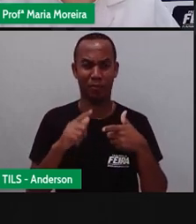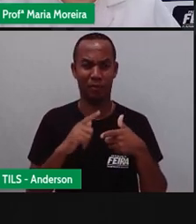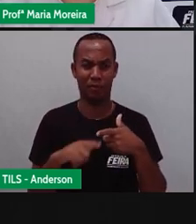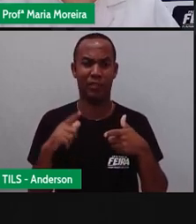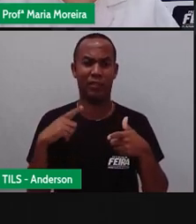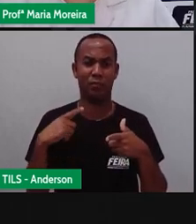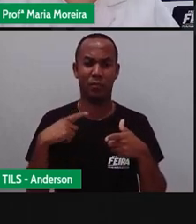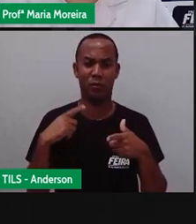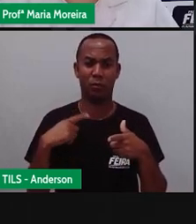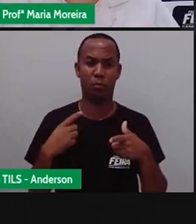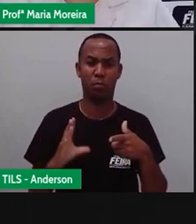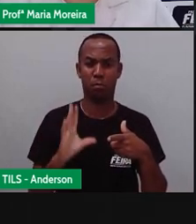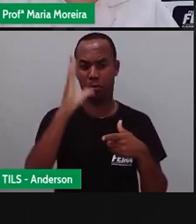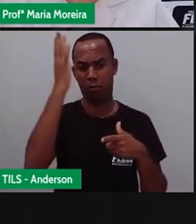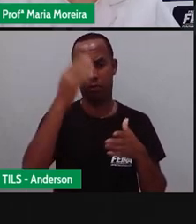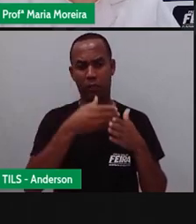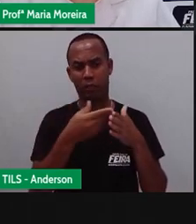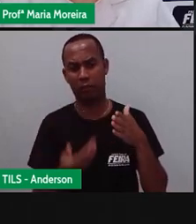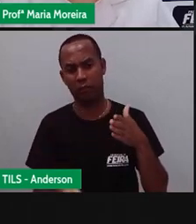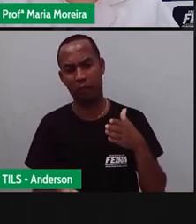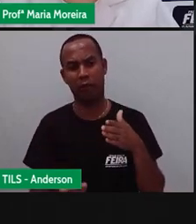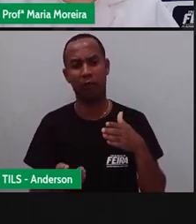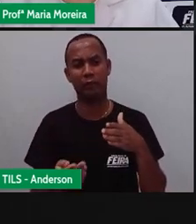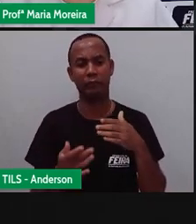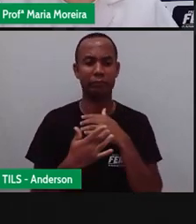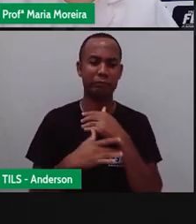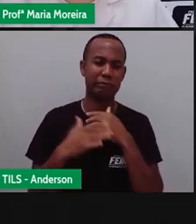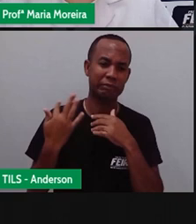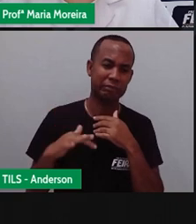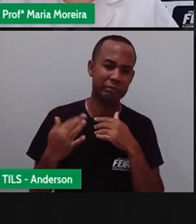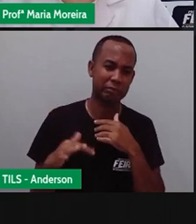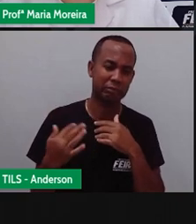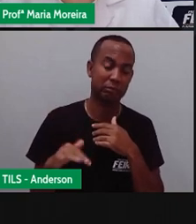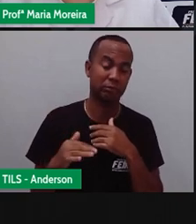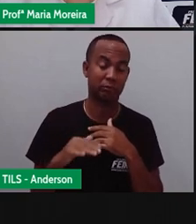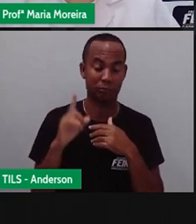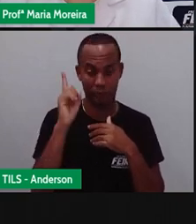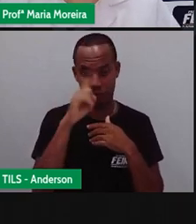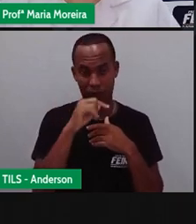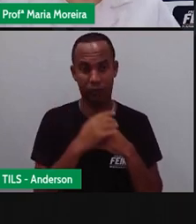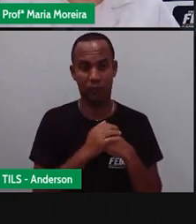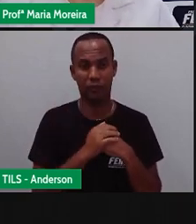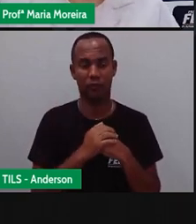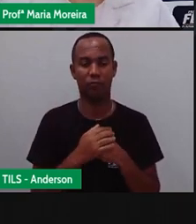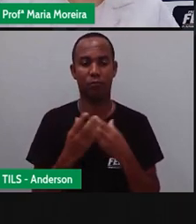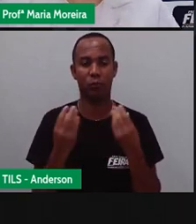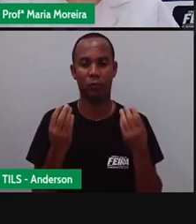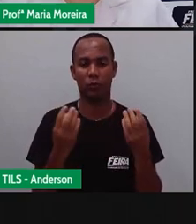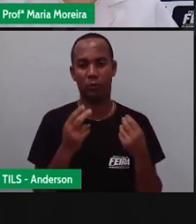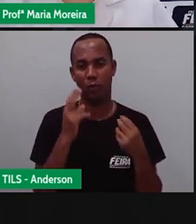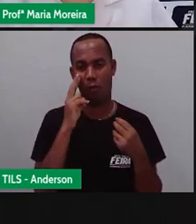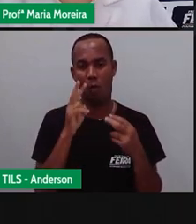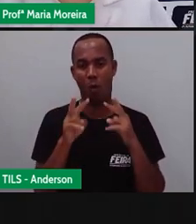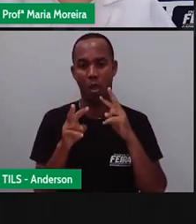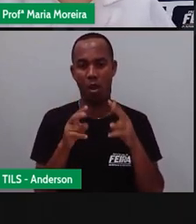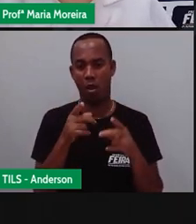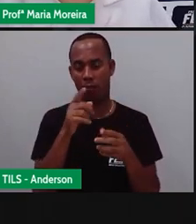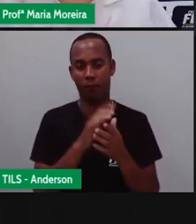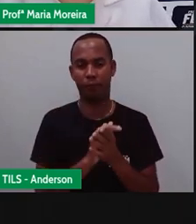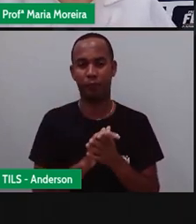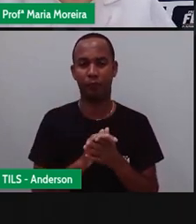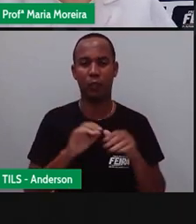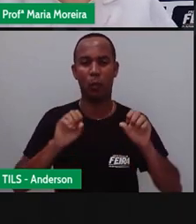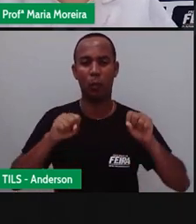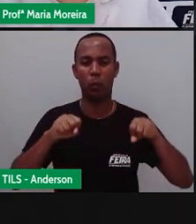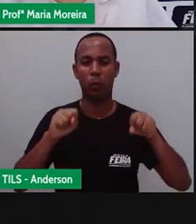muito graves. Não que os de carro não causem, mas quando a cai da moto, acaba se machucando e muito. Olha essa moto aí antiga,